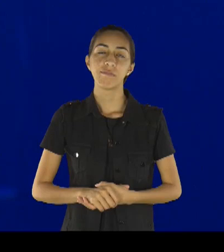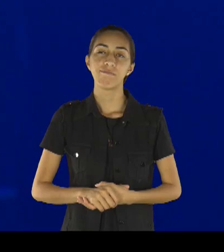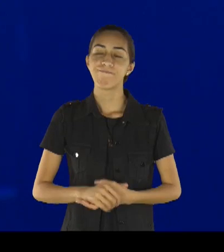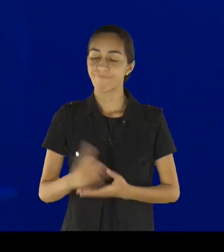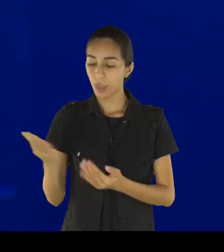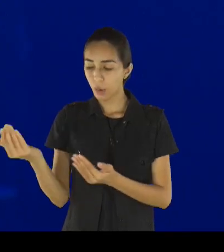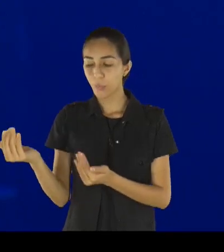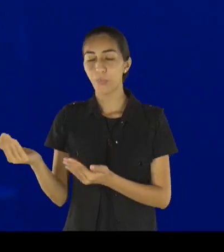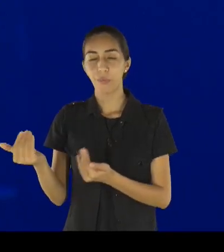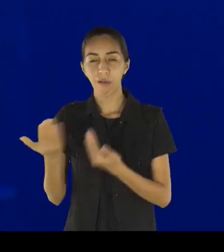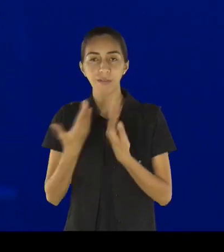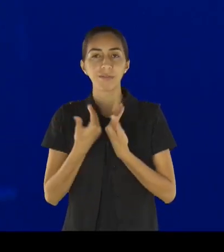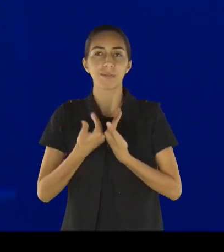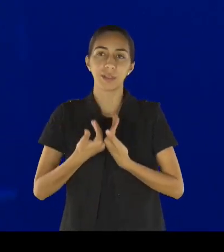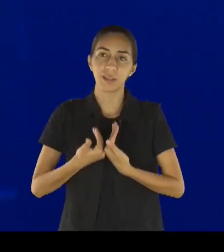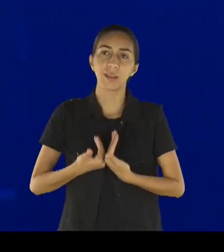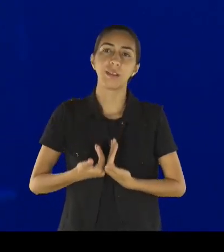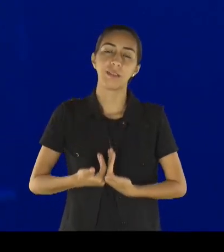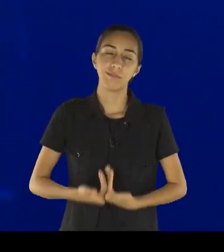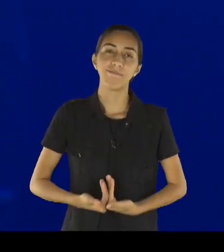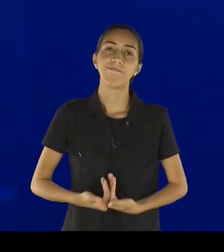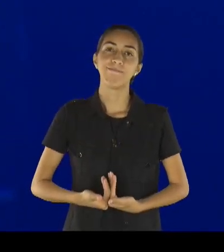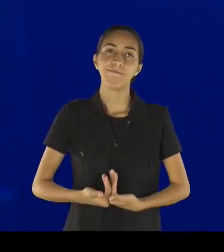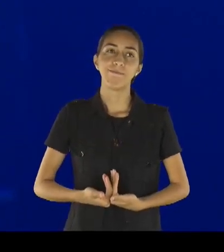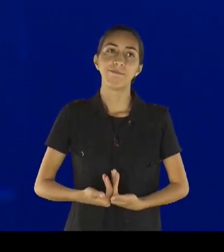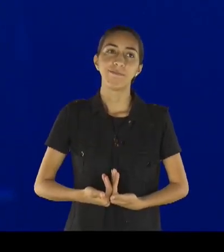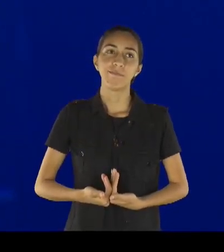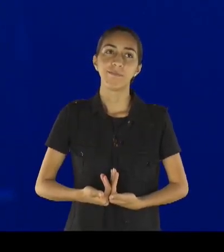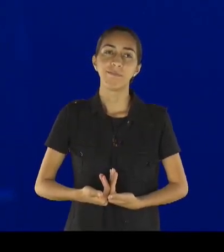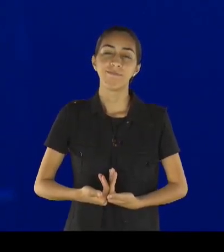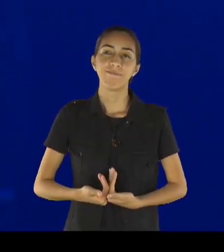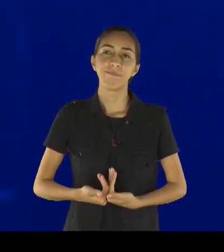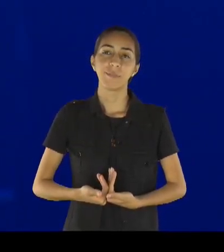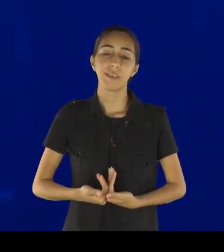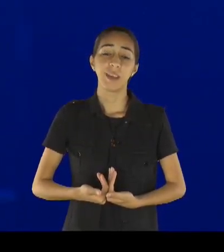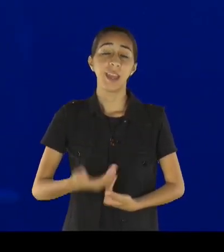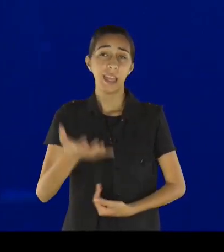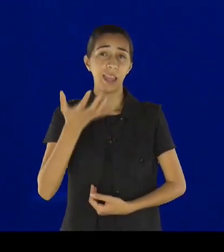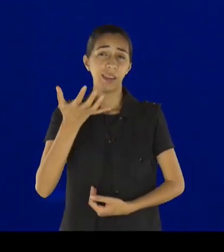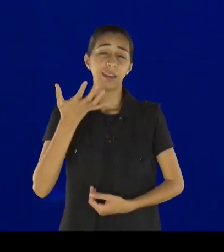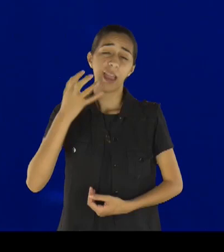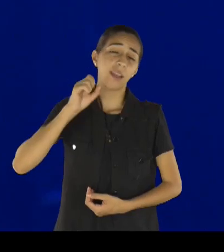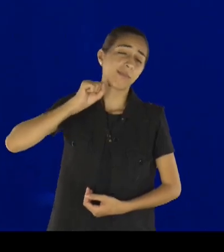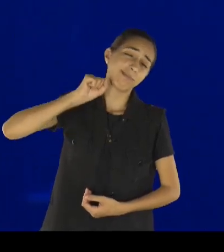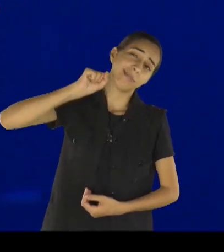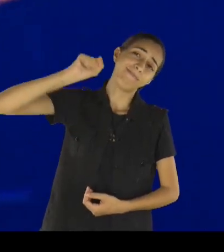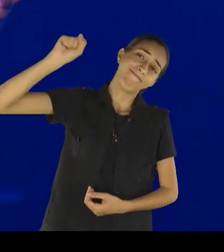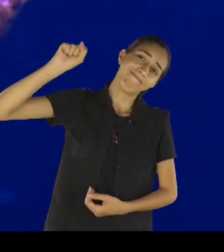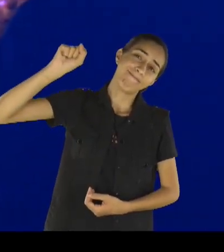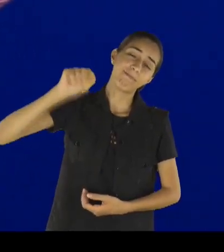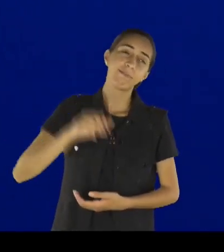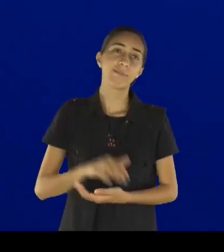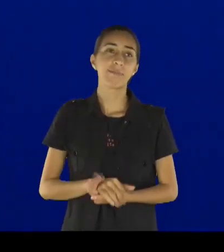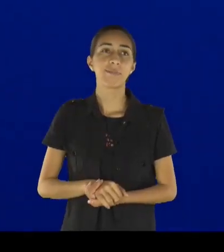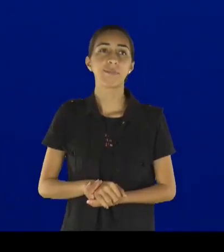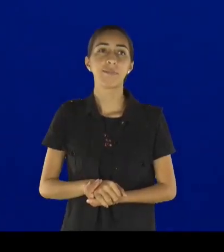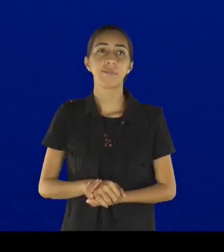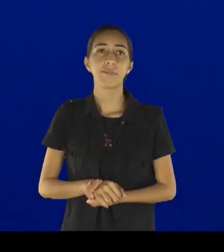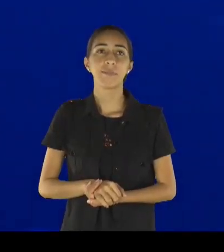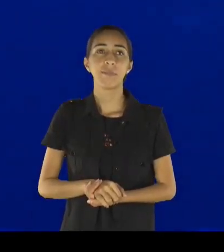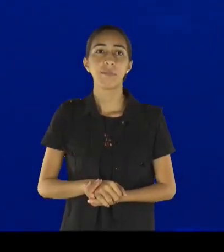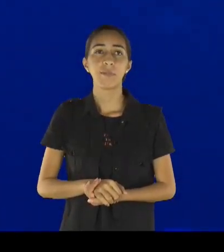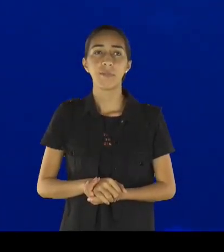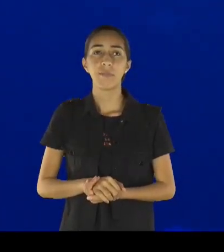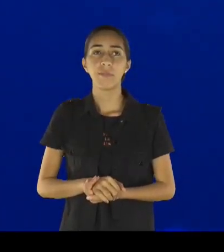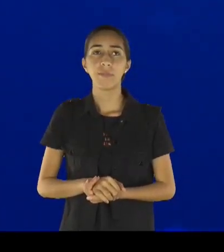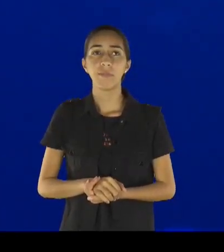cansam, e sucumbem, querem tirar sua vida, hoje, os jovens, vivem num mundo,